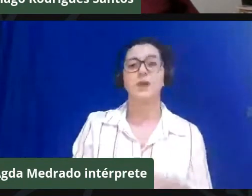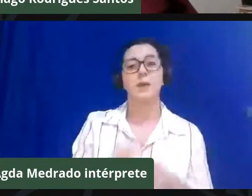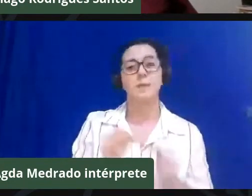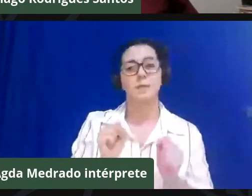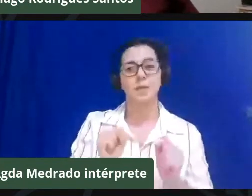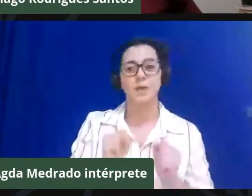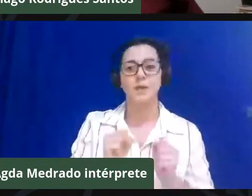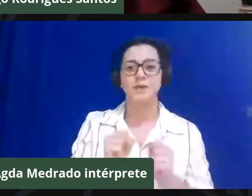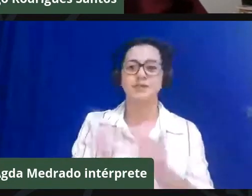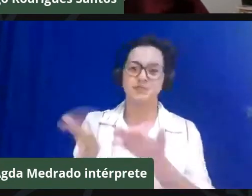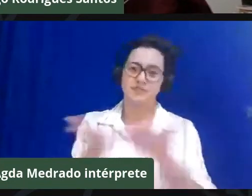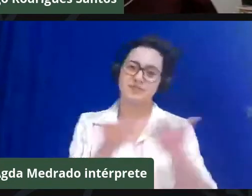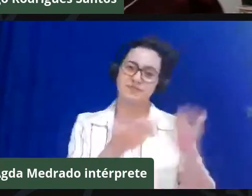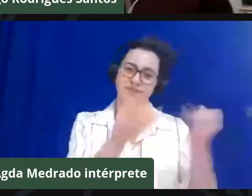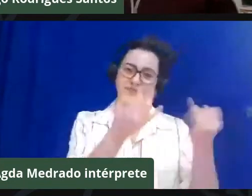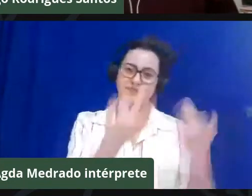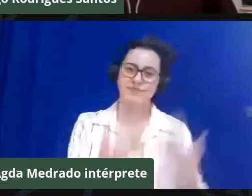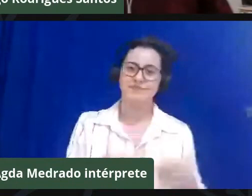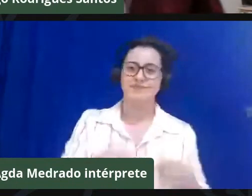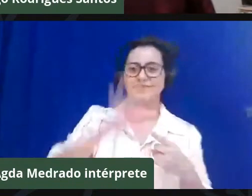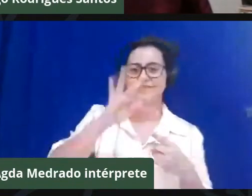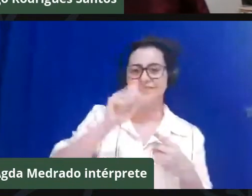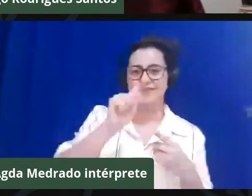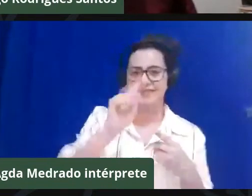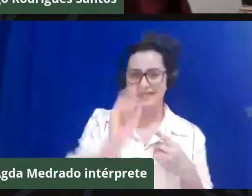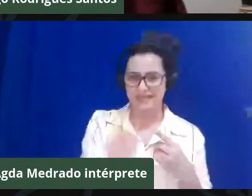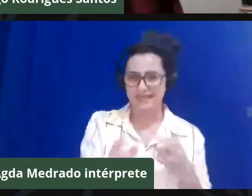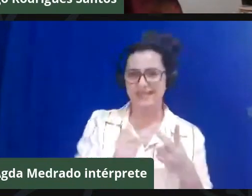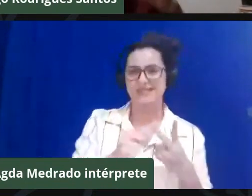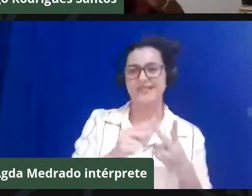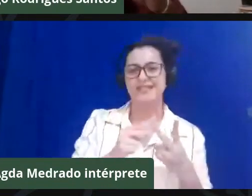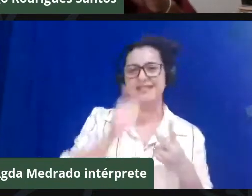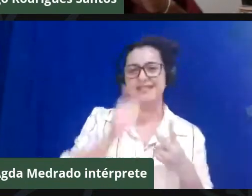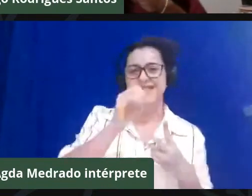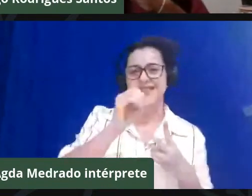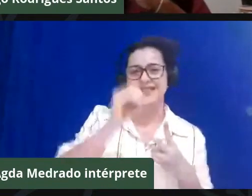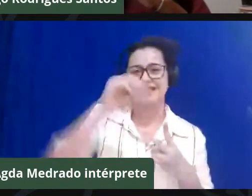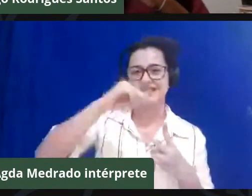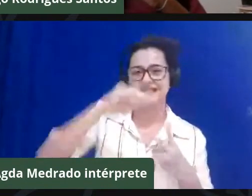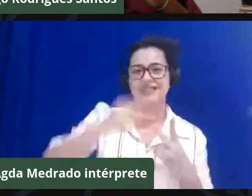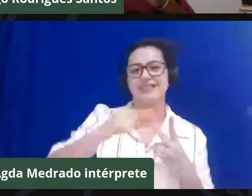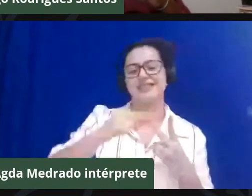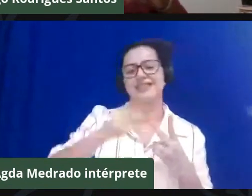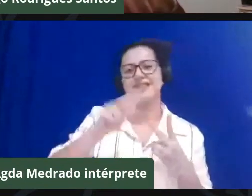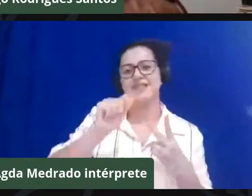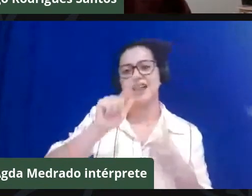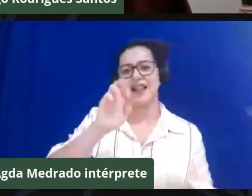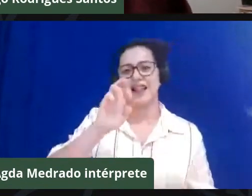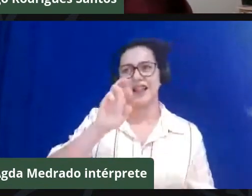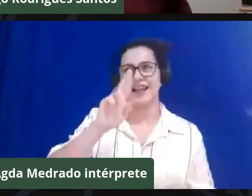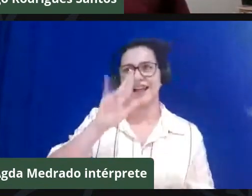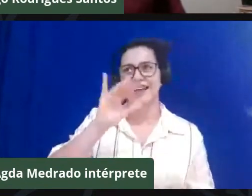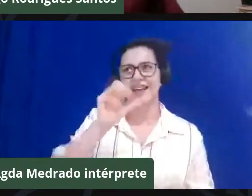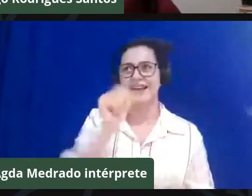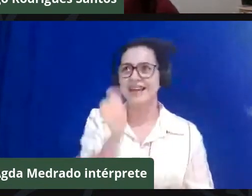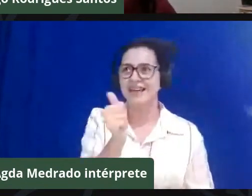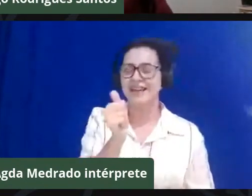depois a Valéria, para as suas considerações finais e trazer outros temas também que vocês considerem importantes.